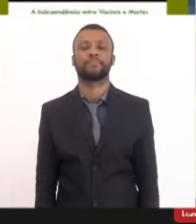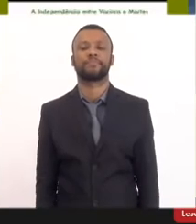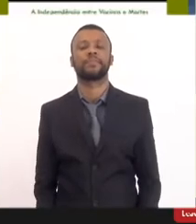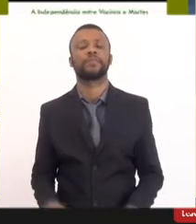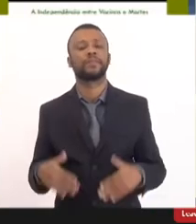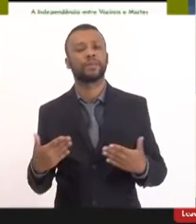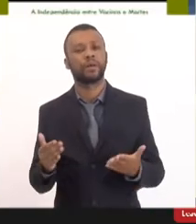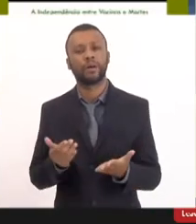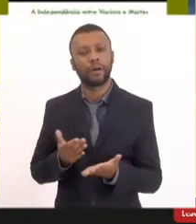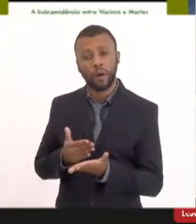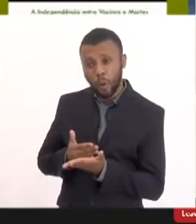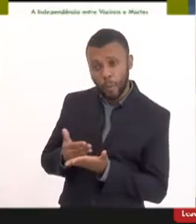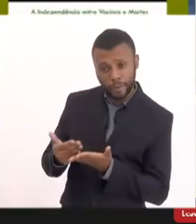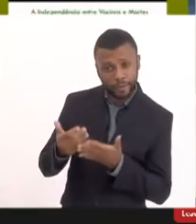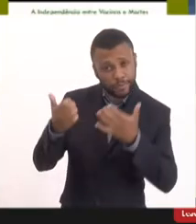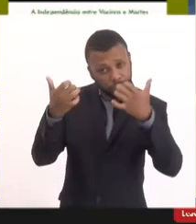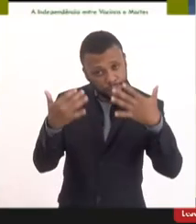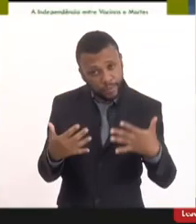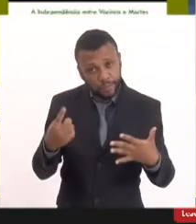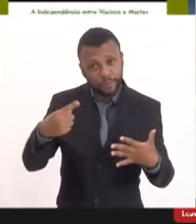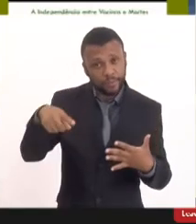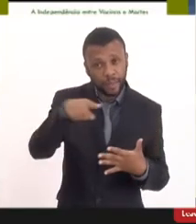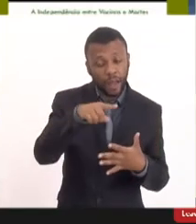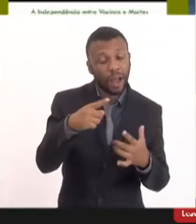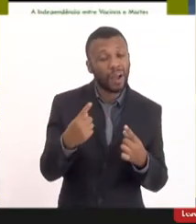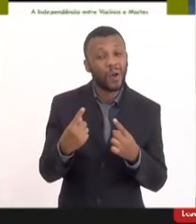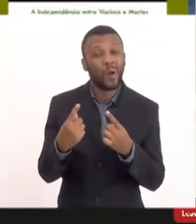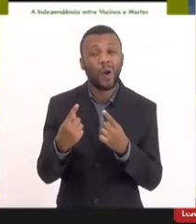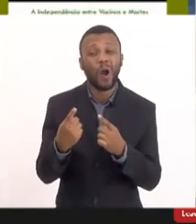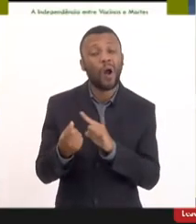ao contrário do que as pessoas narram por aí